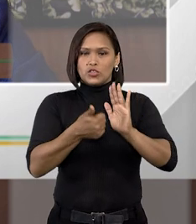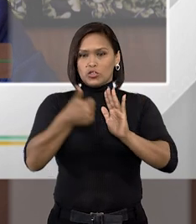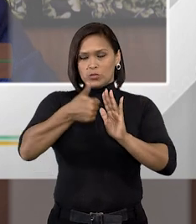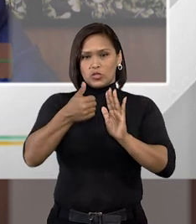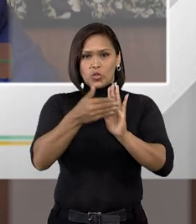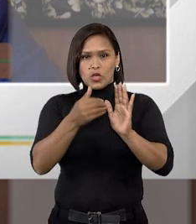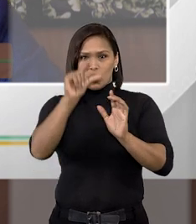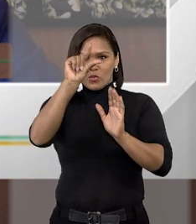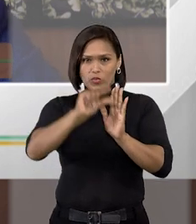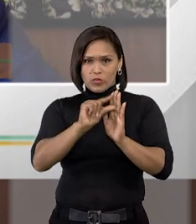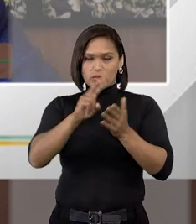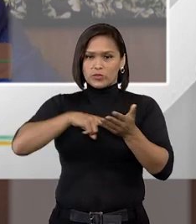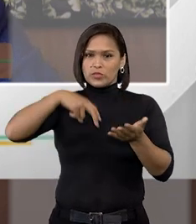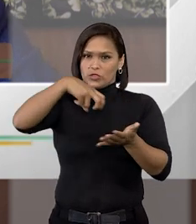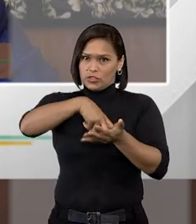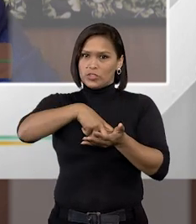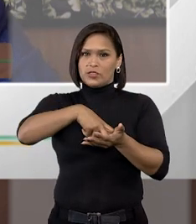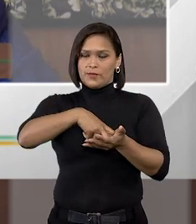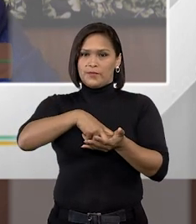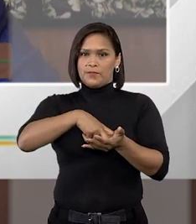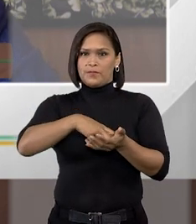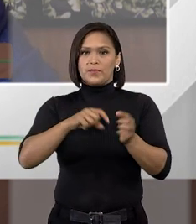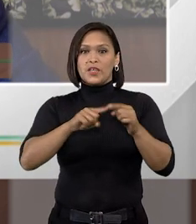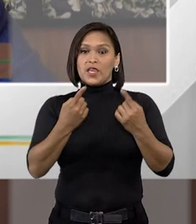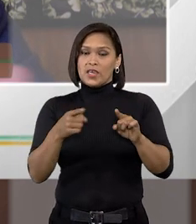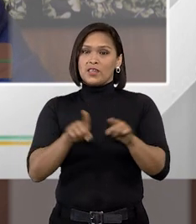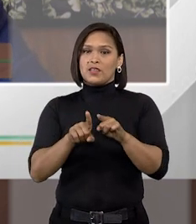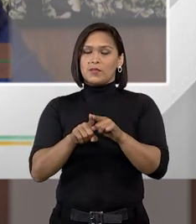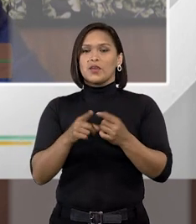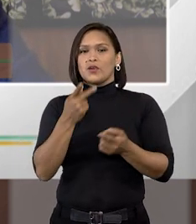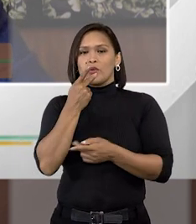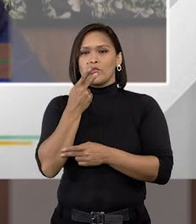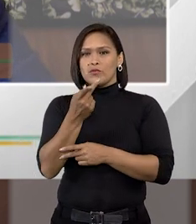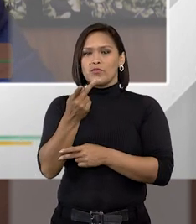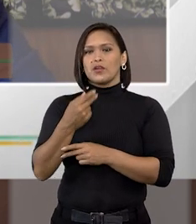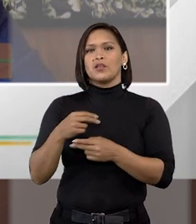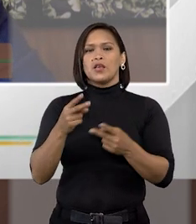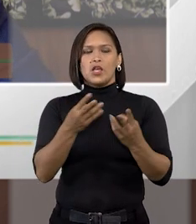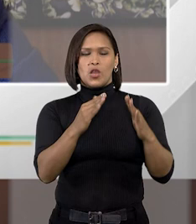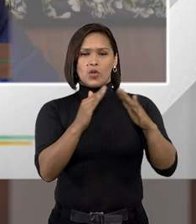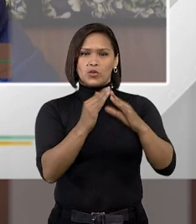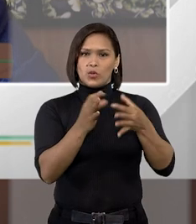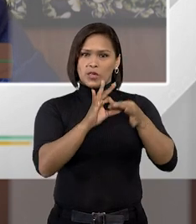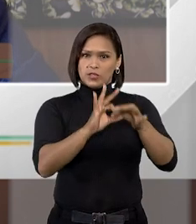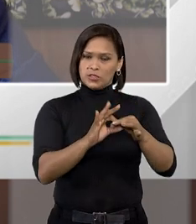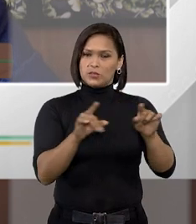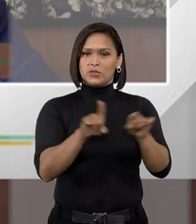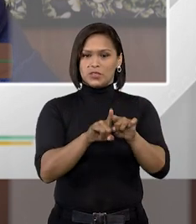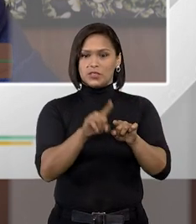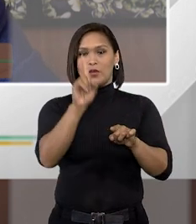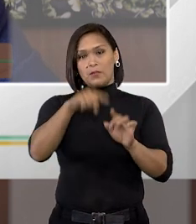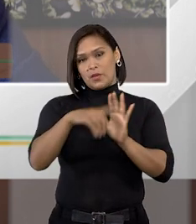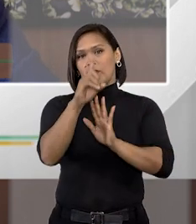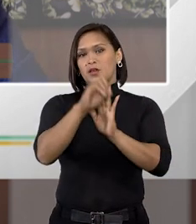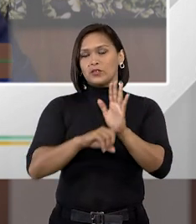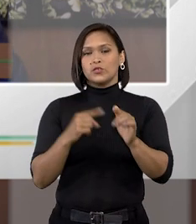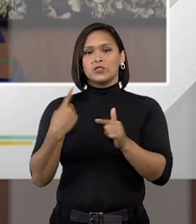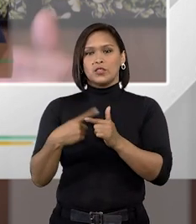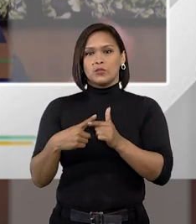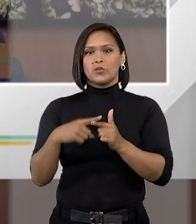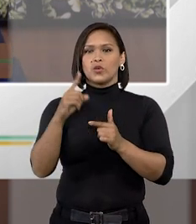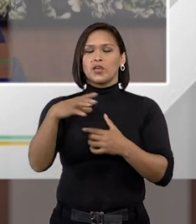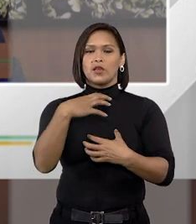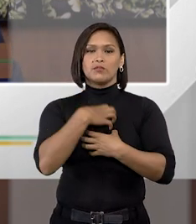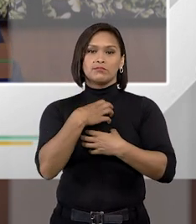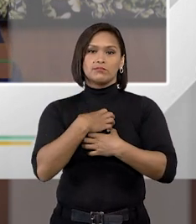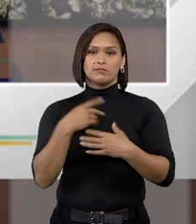dia da sua pena. Além disso, quando a gente está falando do regime semiaberto, também é um direito porque é